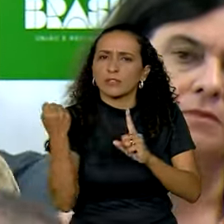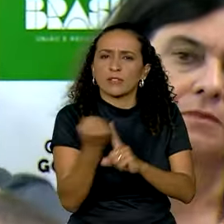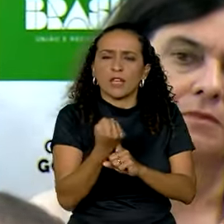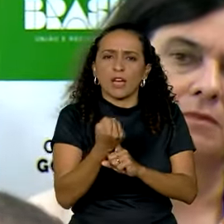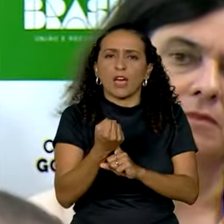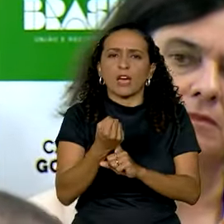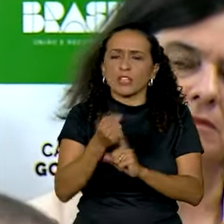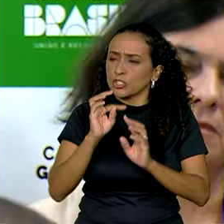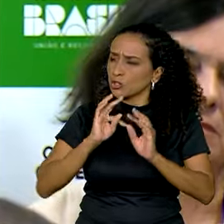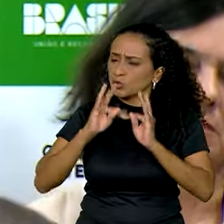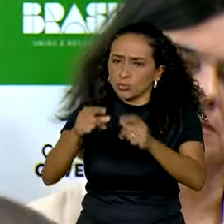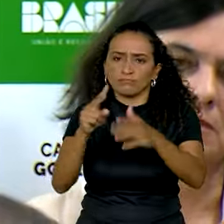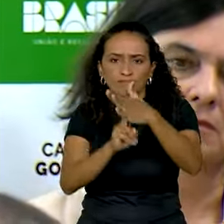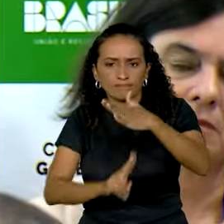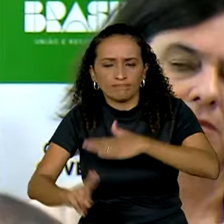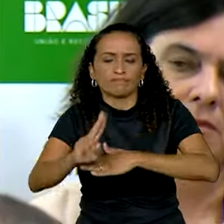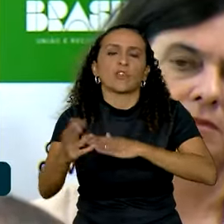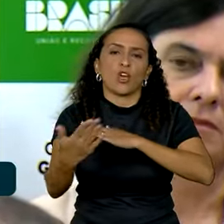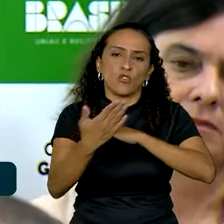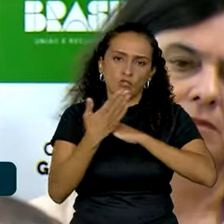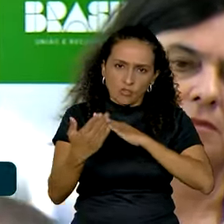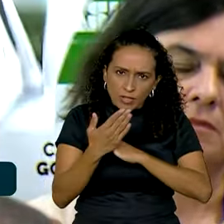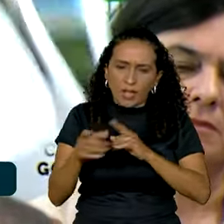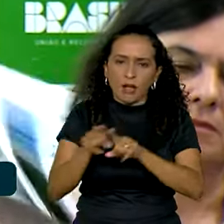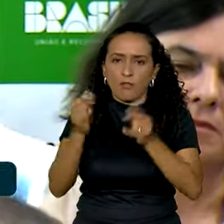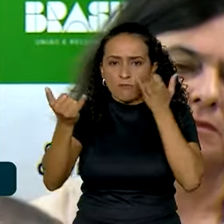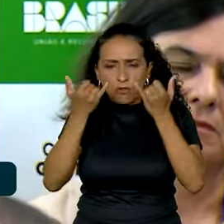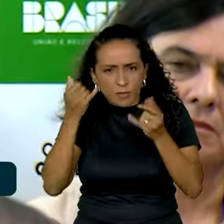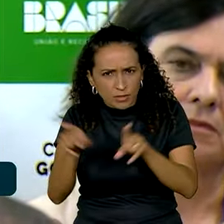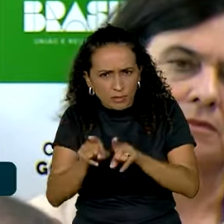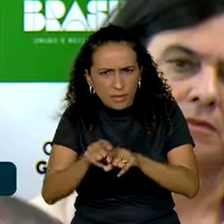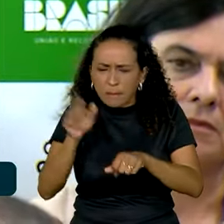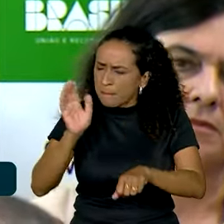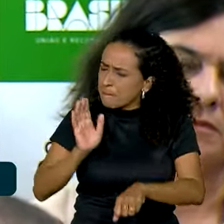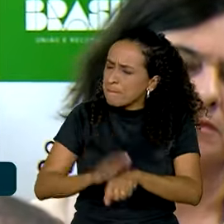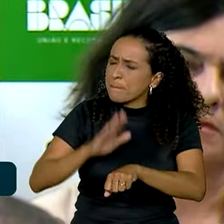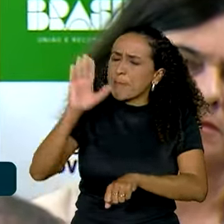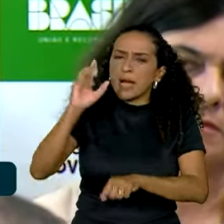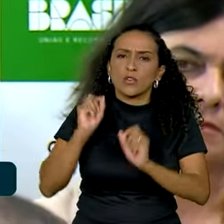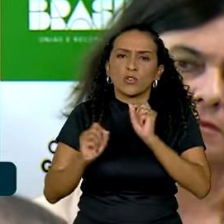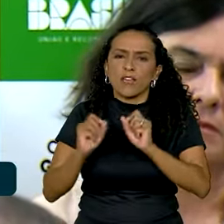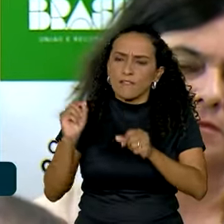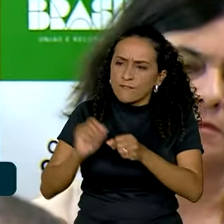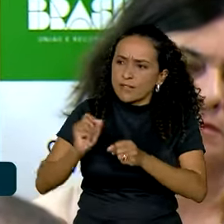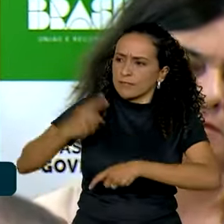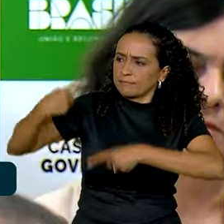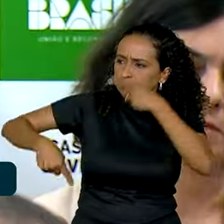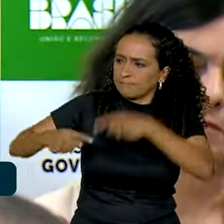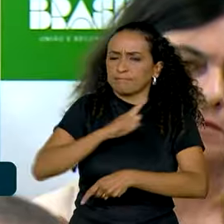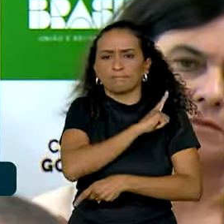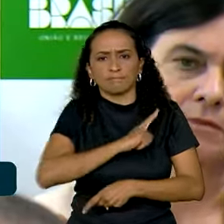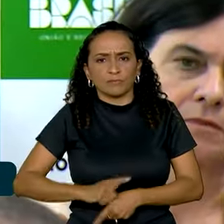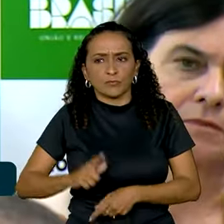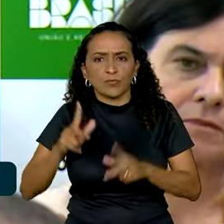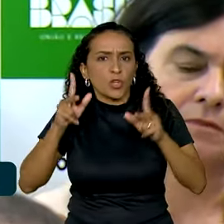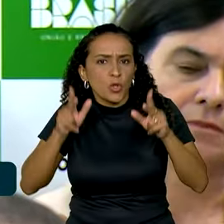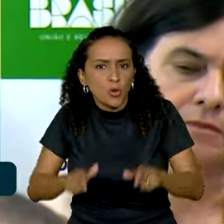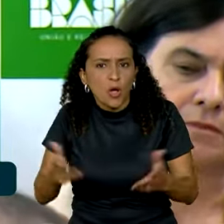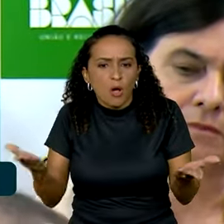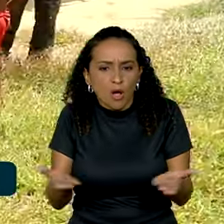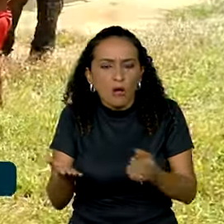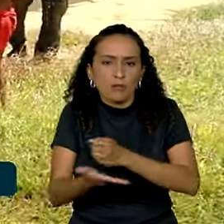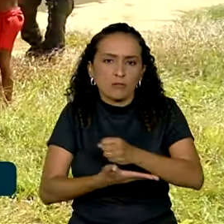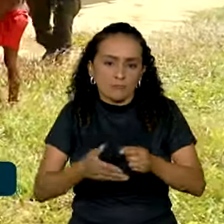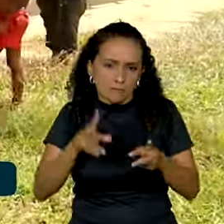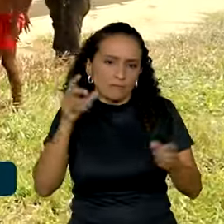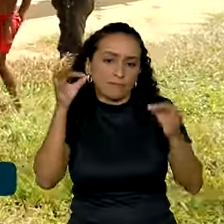das universidades para nos ajudar com dados, para cada vez mais fazermos política pública, como estamos fazendo com base em